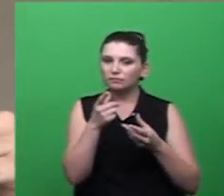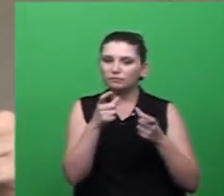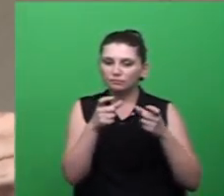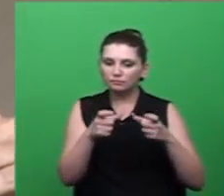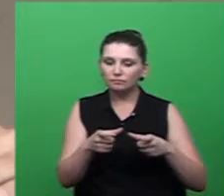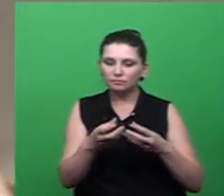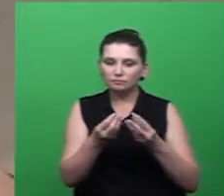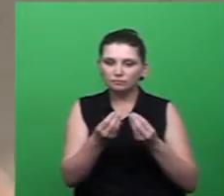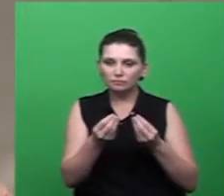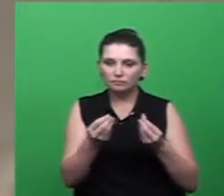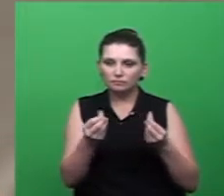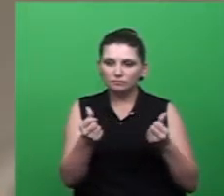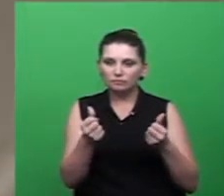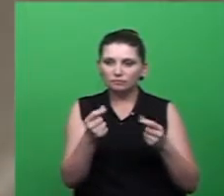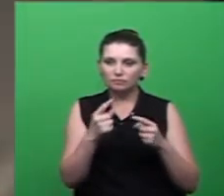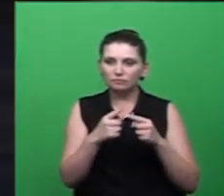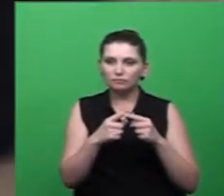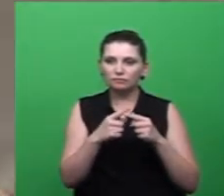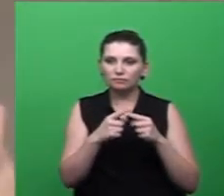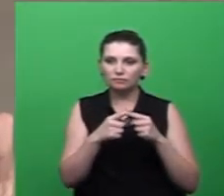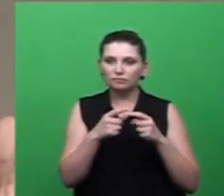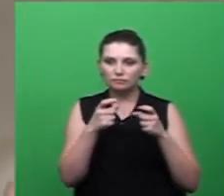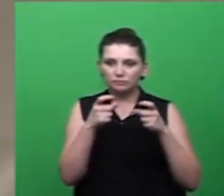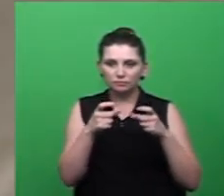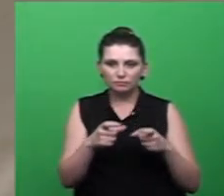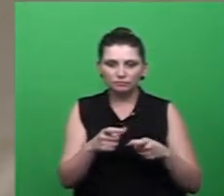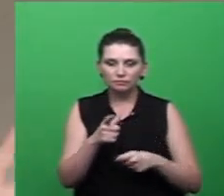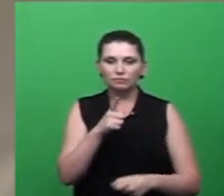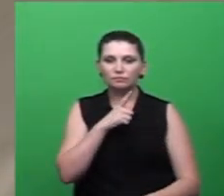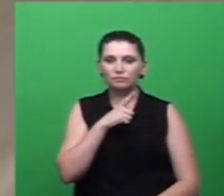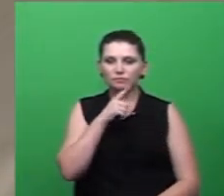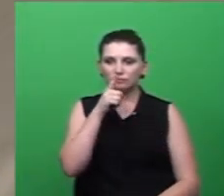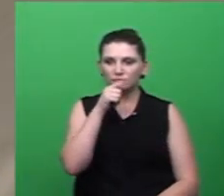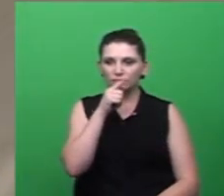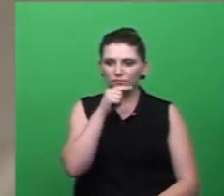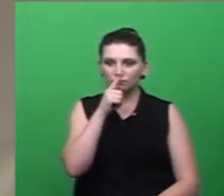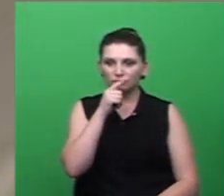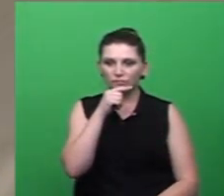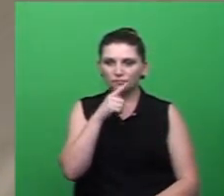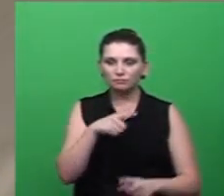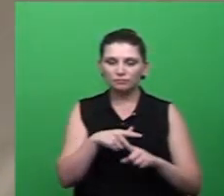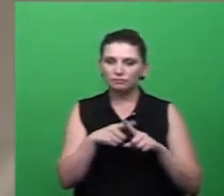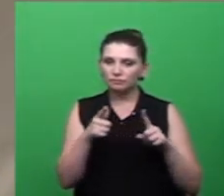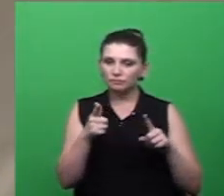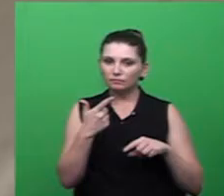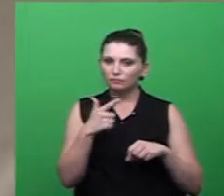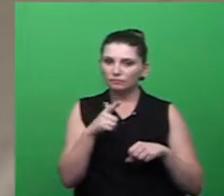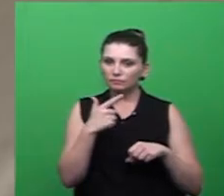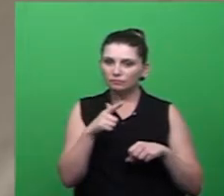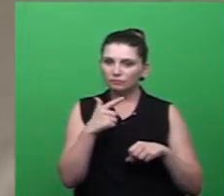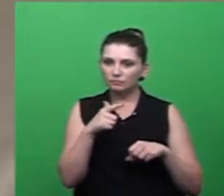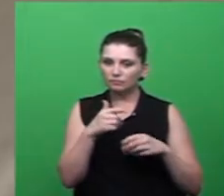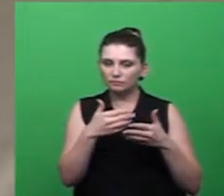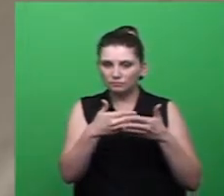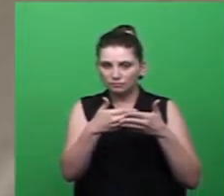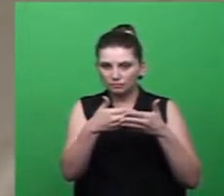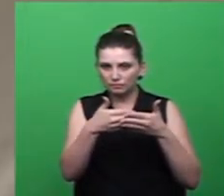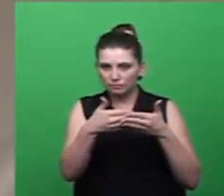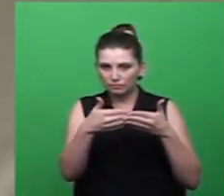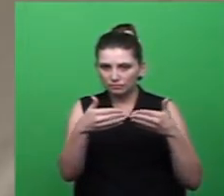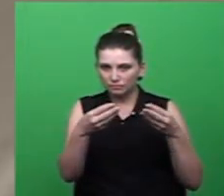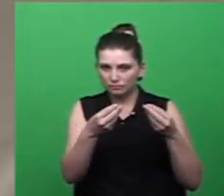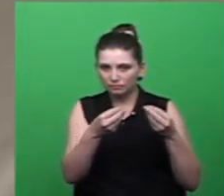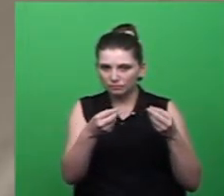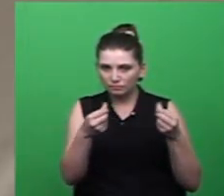locais onde existe água, mas não existe uma parede seca em volta, também não se transformam